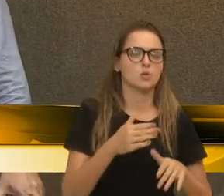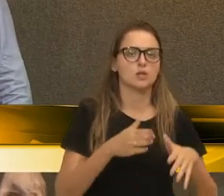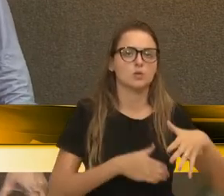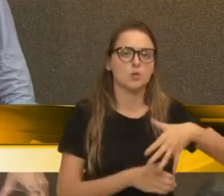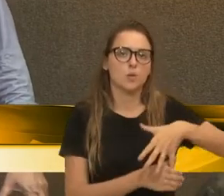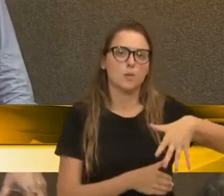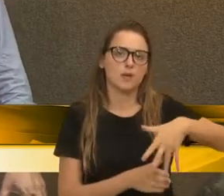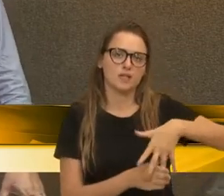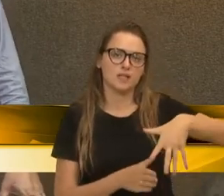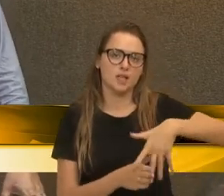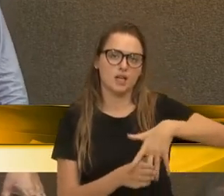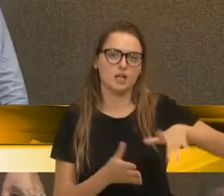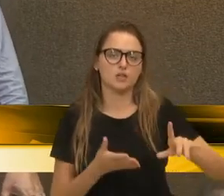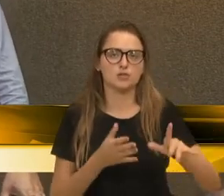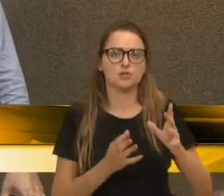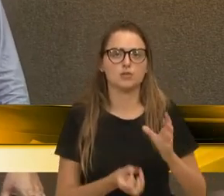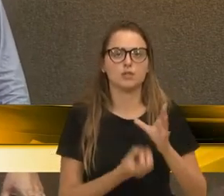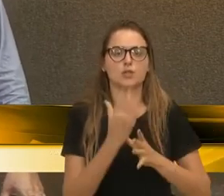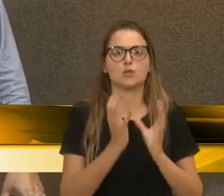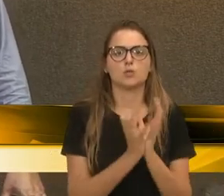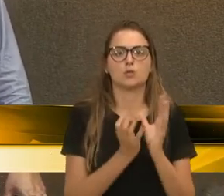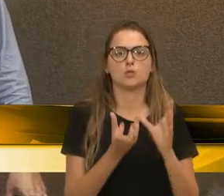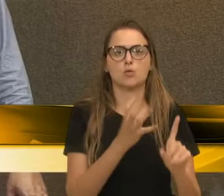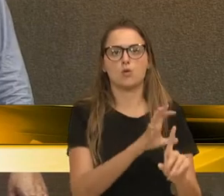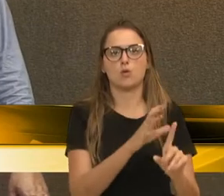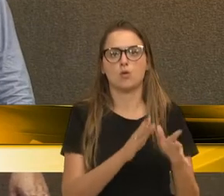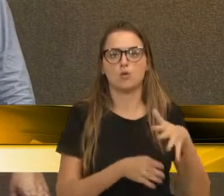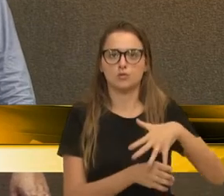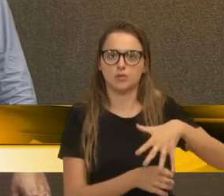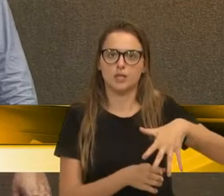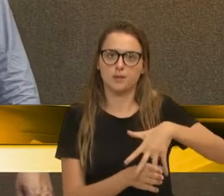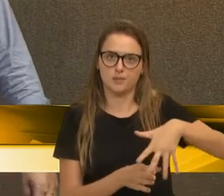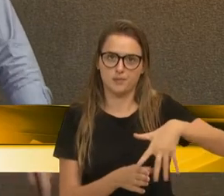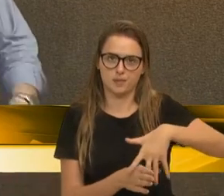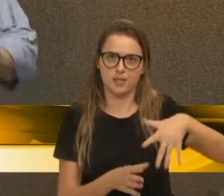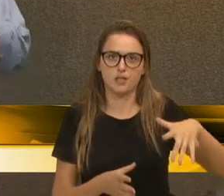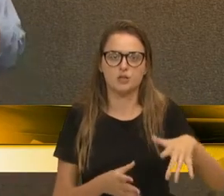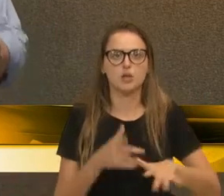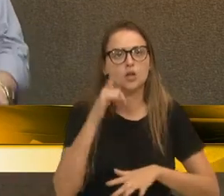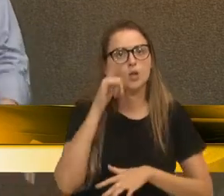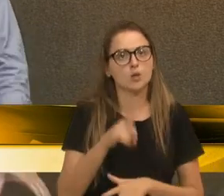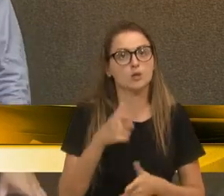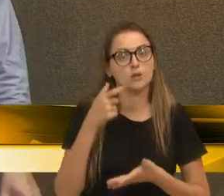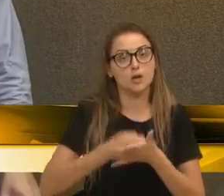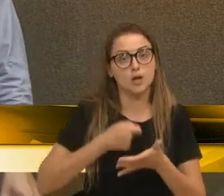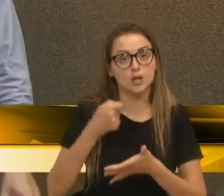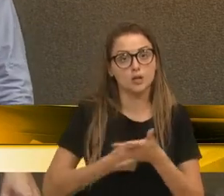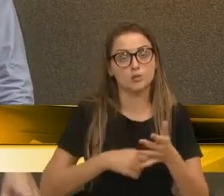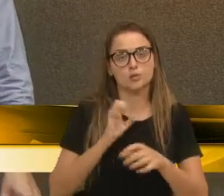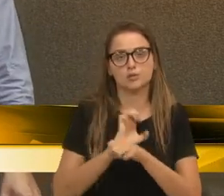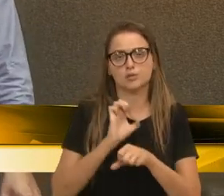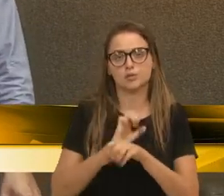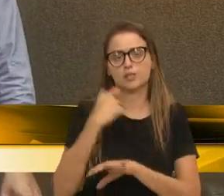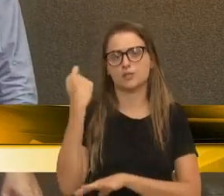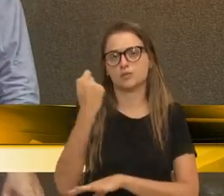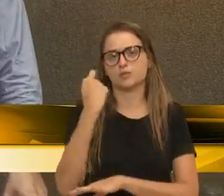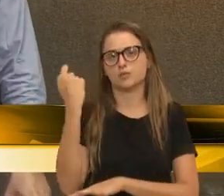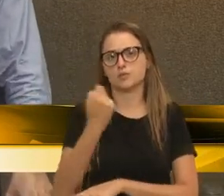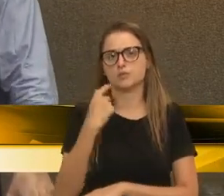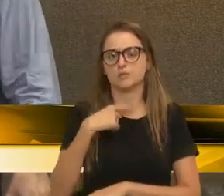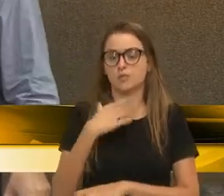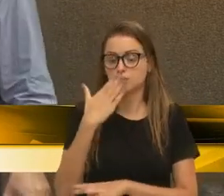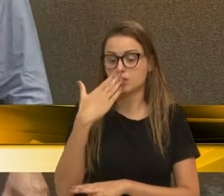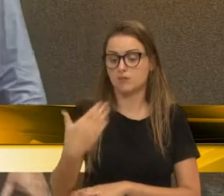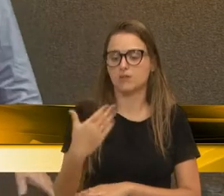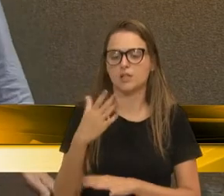parlamentar contra os hospedagens e conseguimos sensibilizar inclusive essa luta no estado do Rio Grande do Sul, criando uma frente a nível do